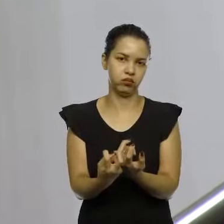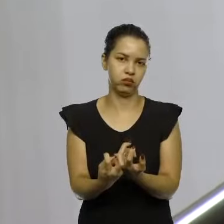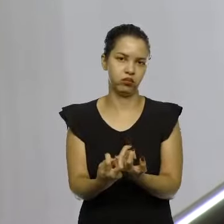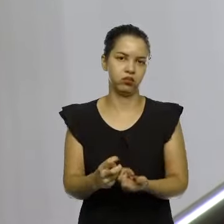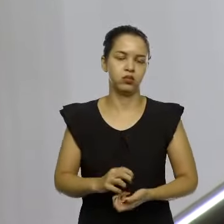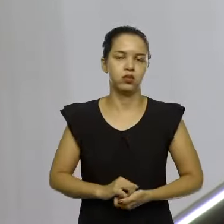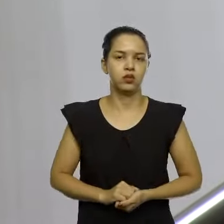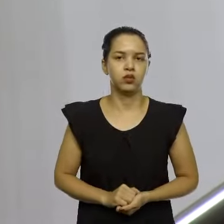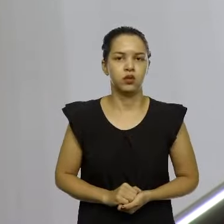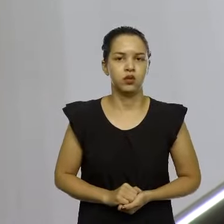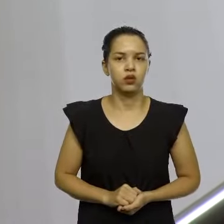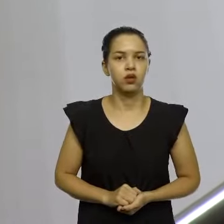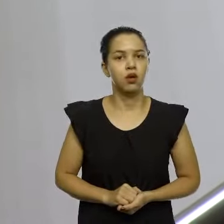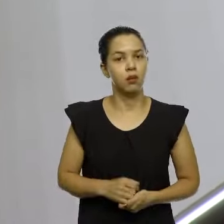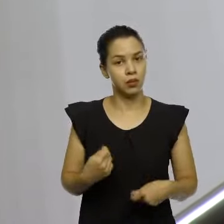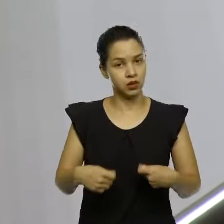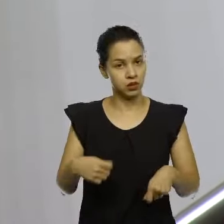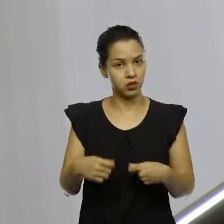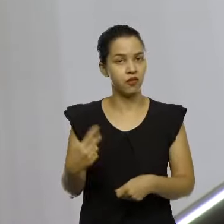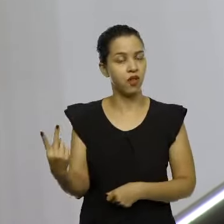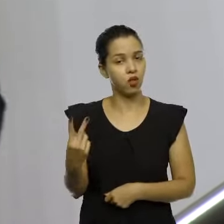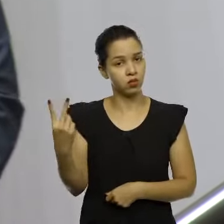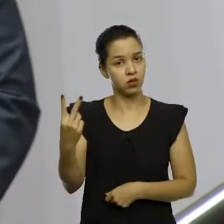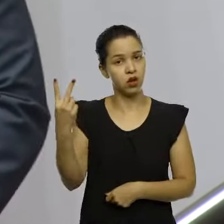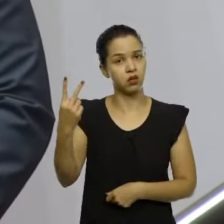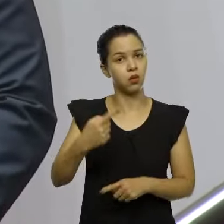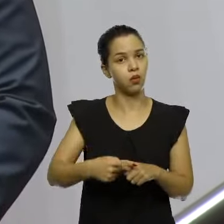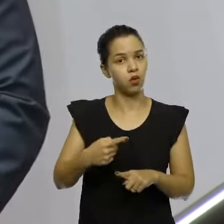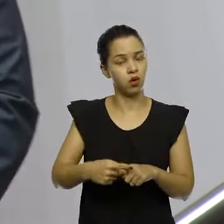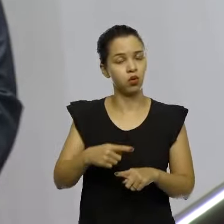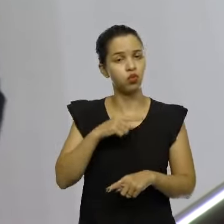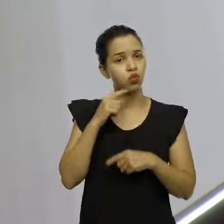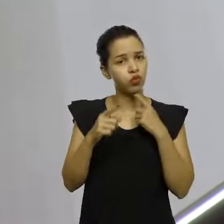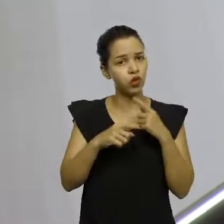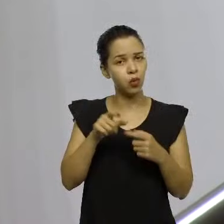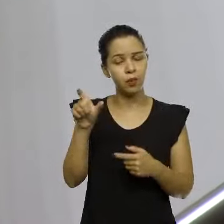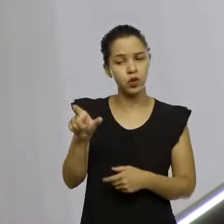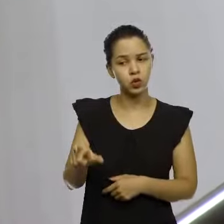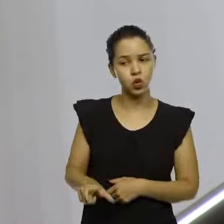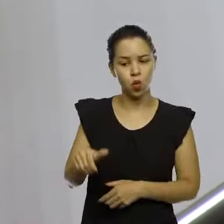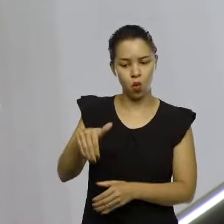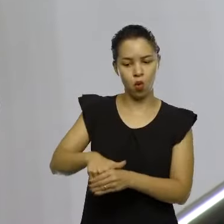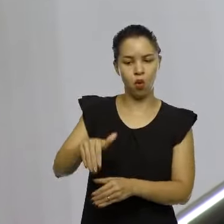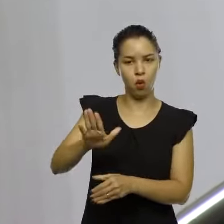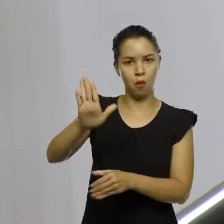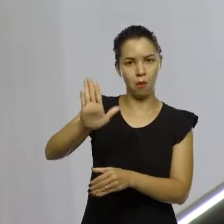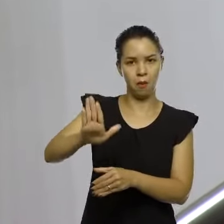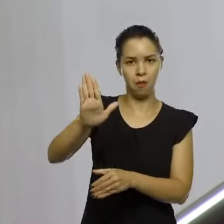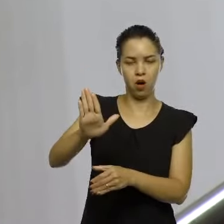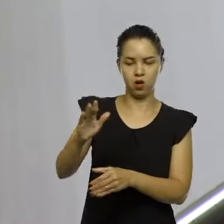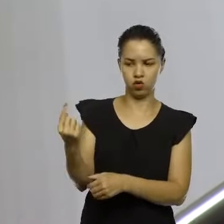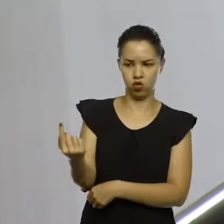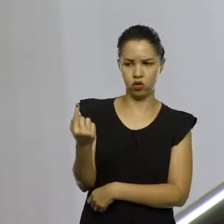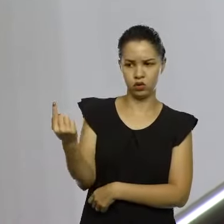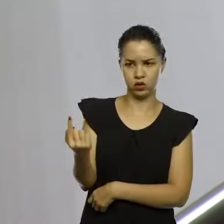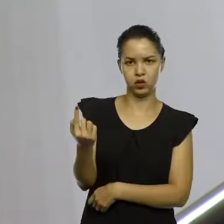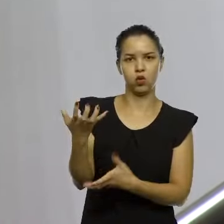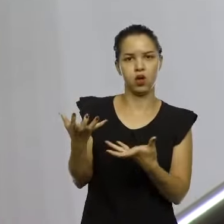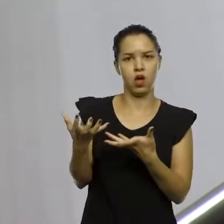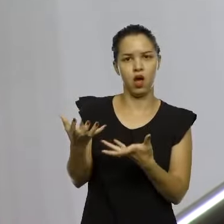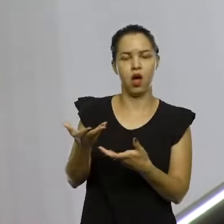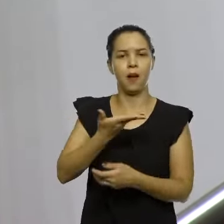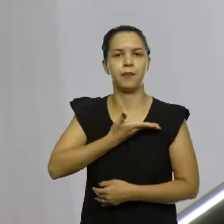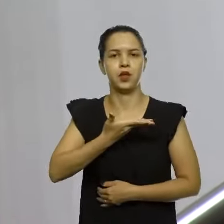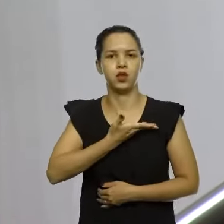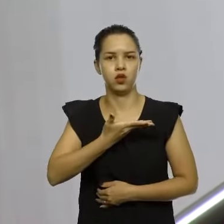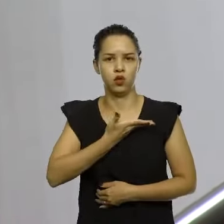E isso tem que ser valorizado, até porque eu duvido muito que alguém que na sua campanha diga que colocou o seu nome à disposição para fazer amigos. Ah,